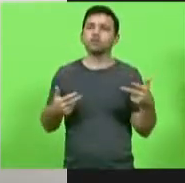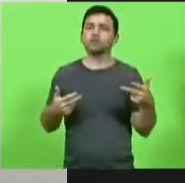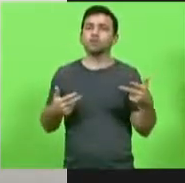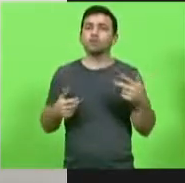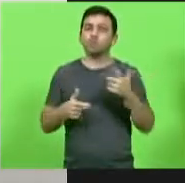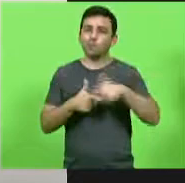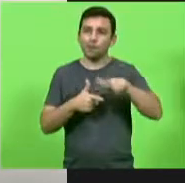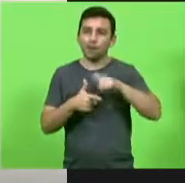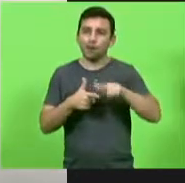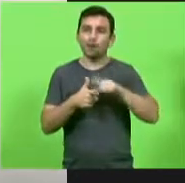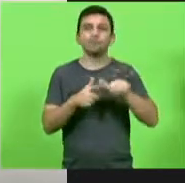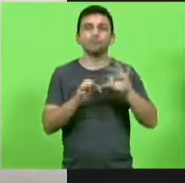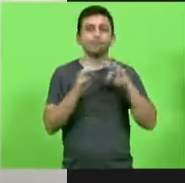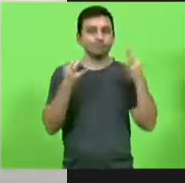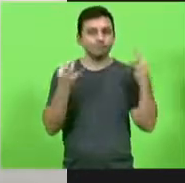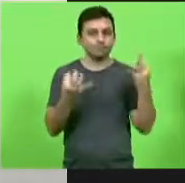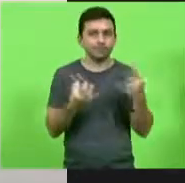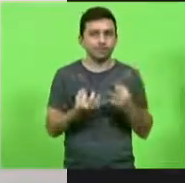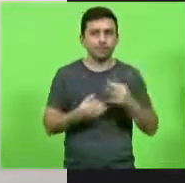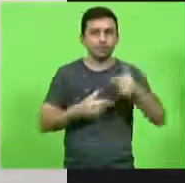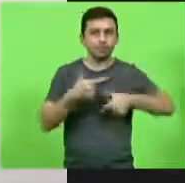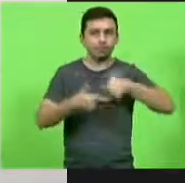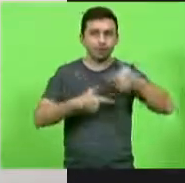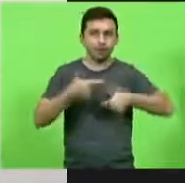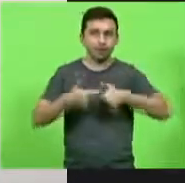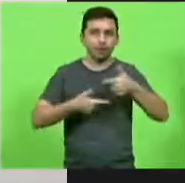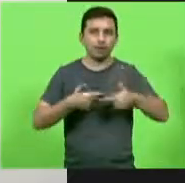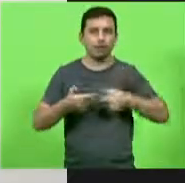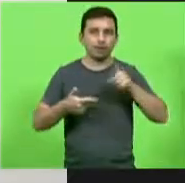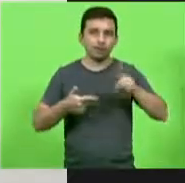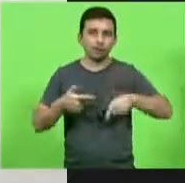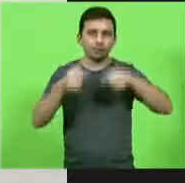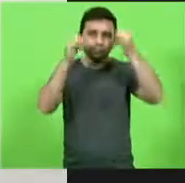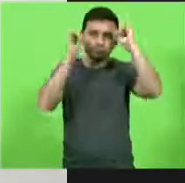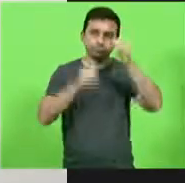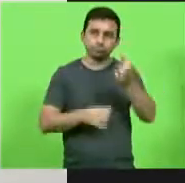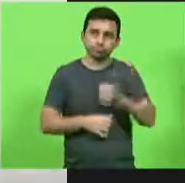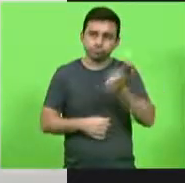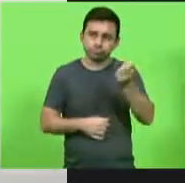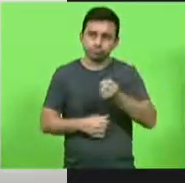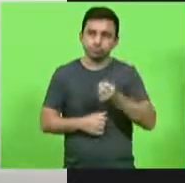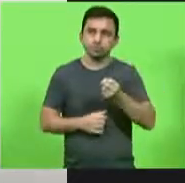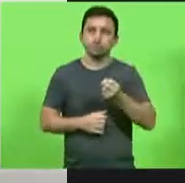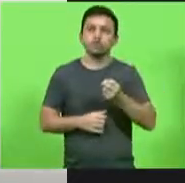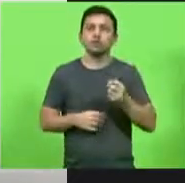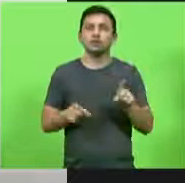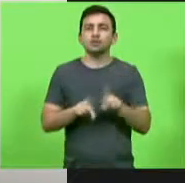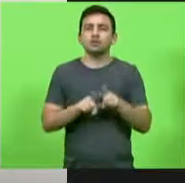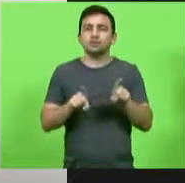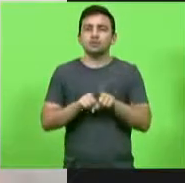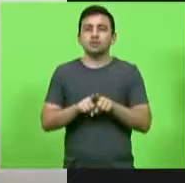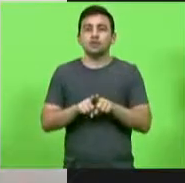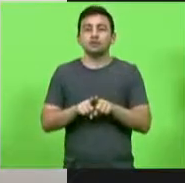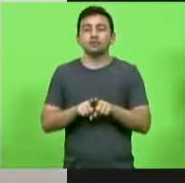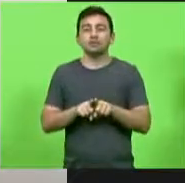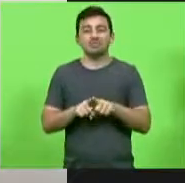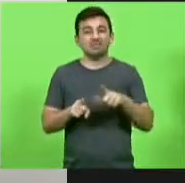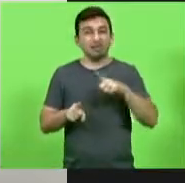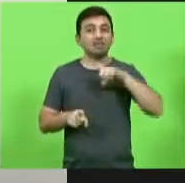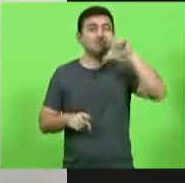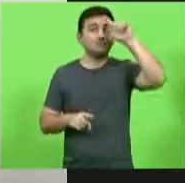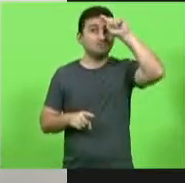para as famílias que trabalham com a pecuária leiteira e recebemos também um sinal muito